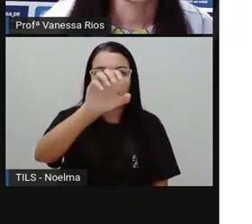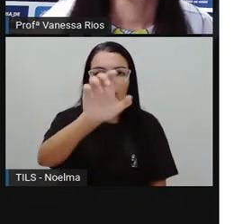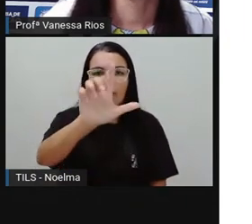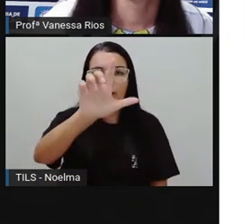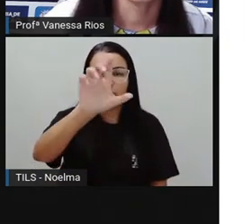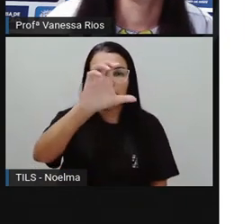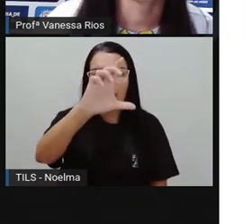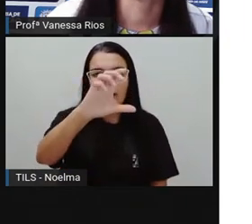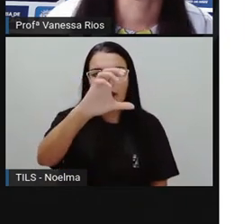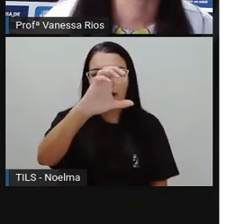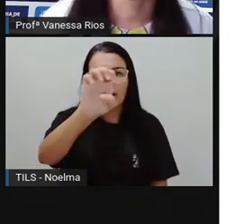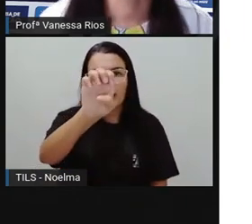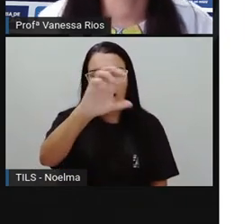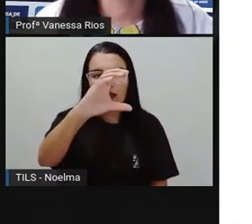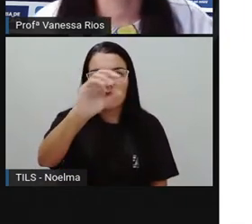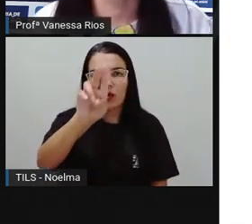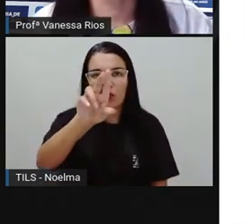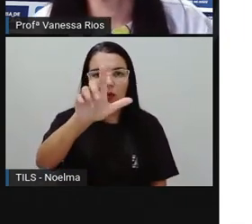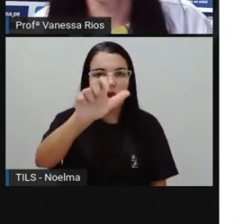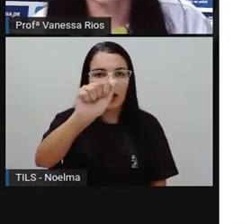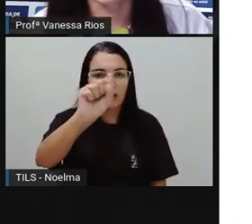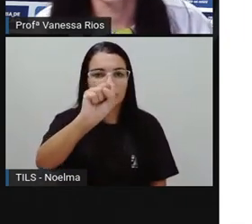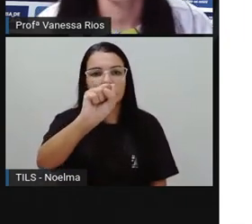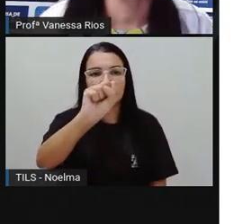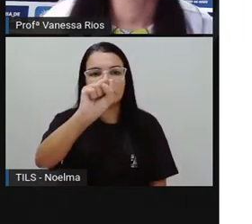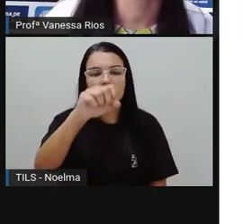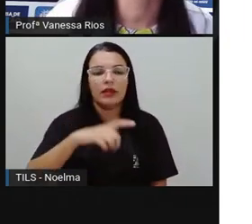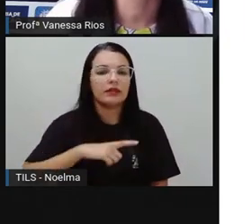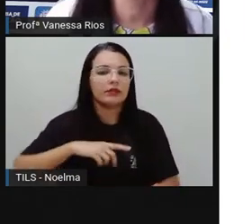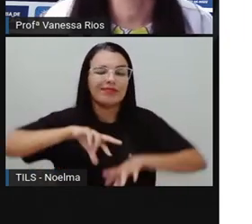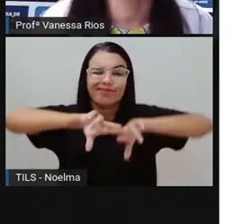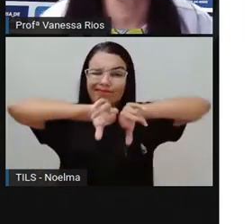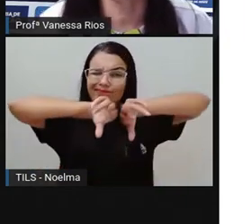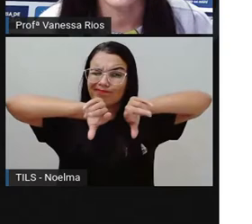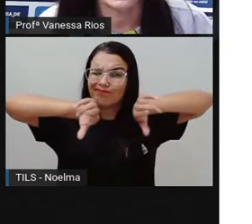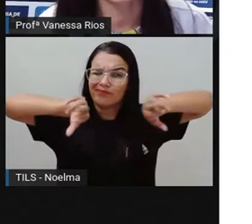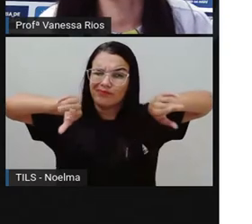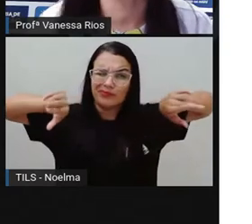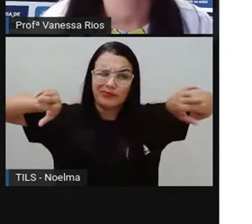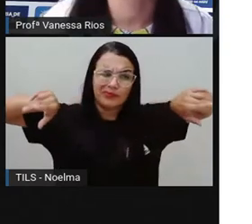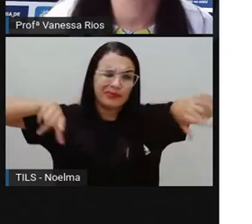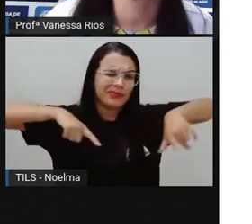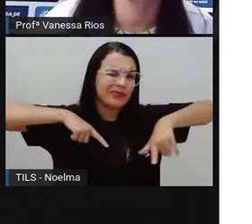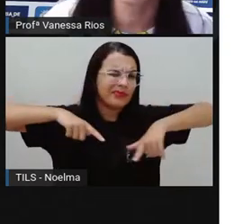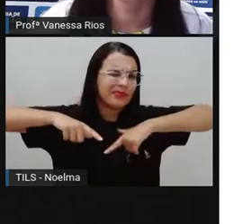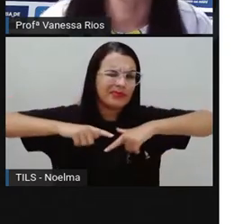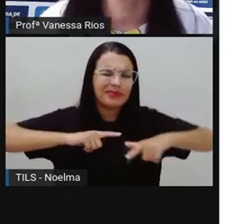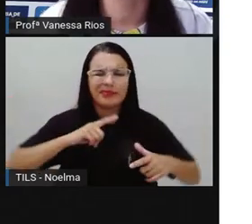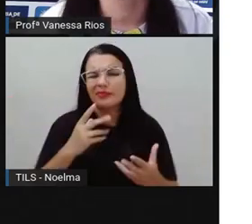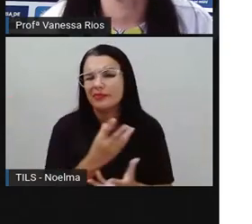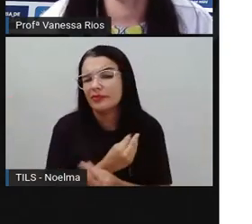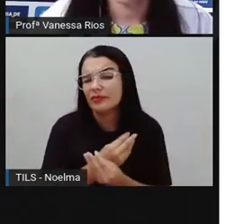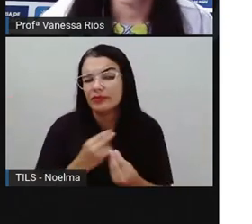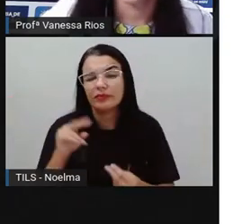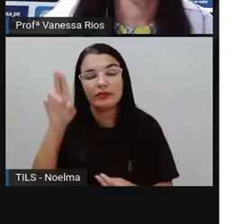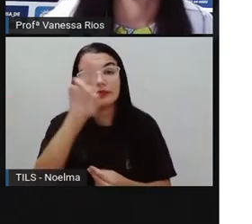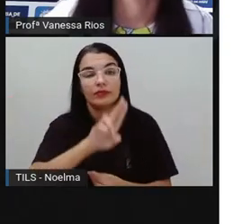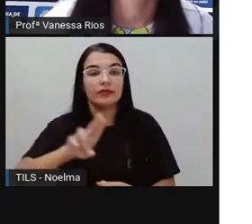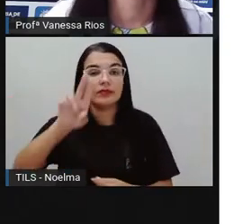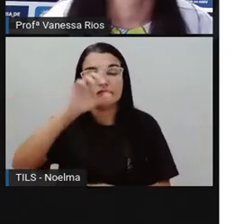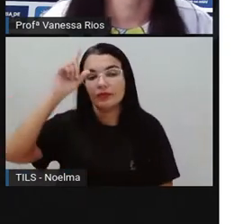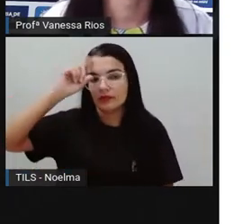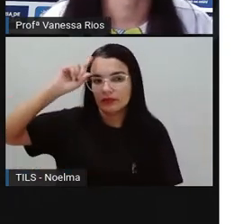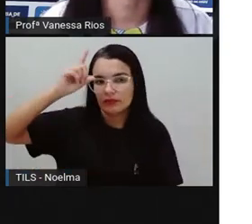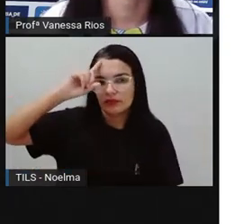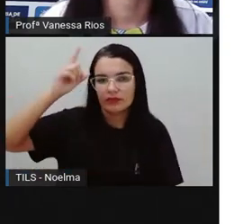E aí formam as diversas substâncias, né? E nós temos contato e que utilizamos aí no nosso dia